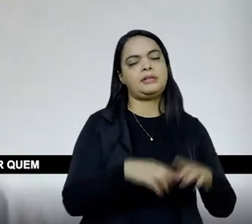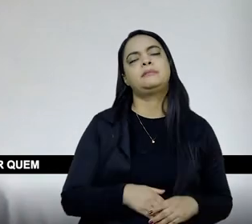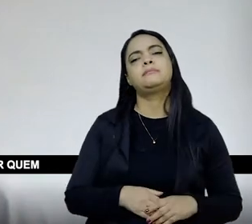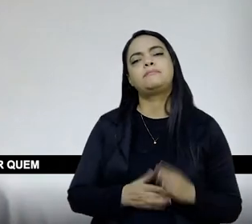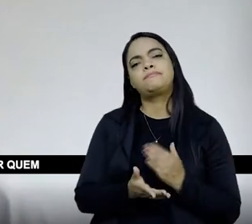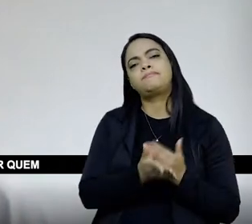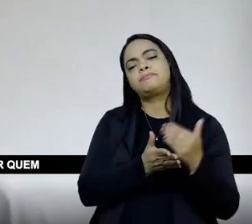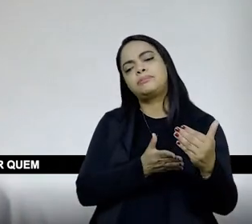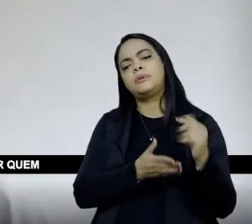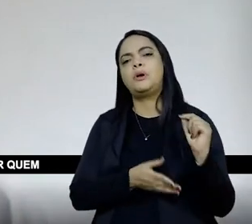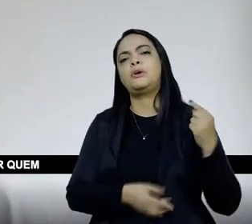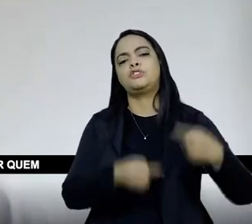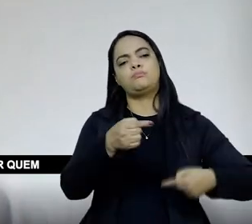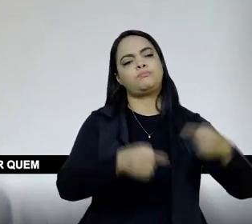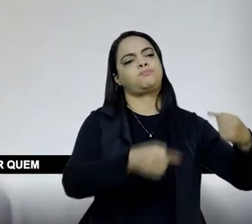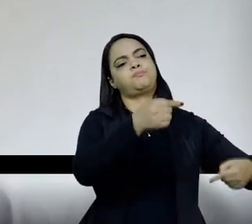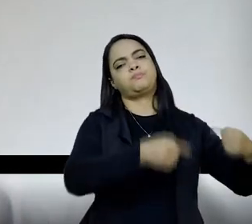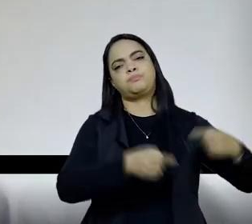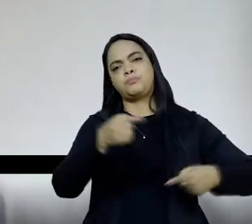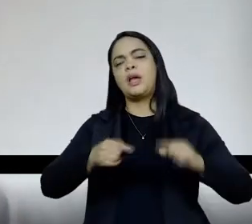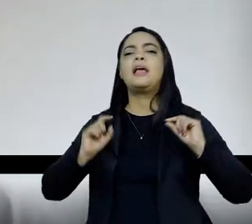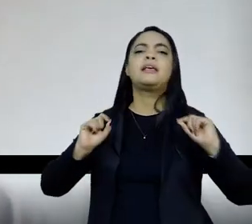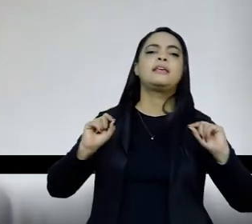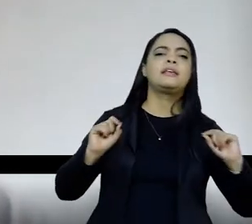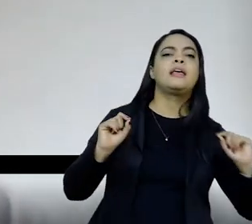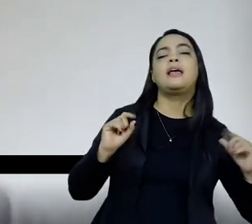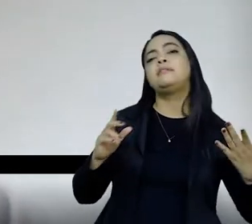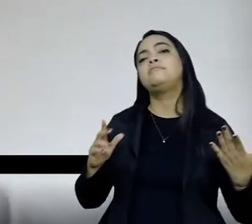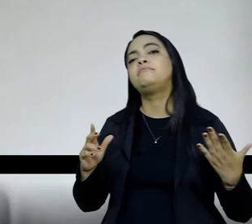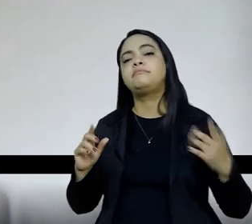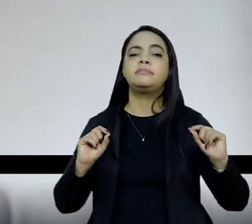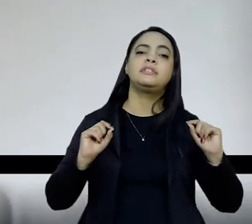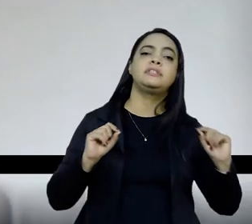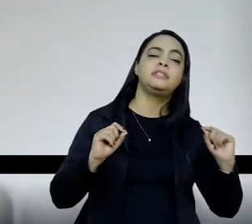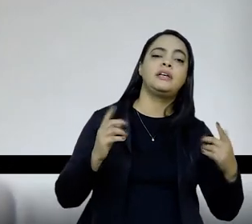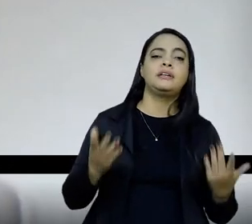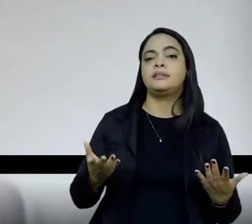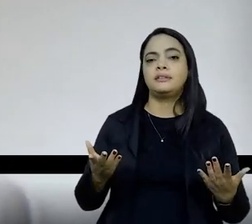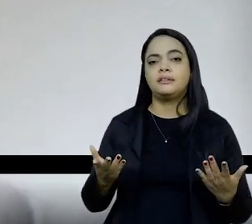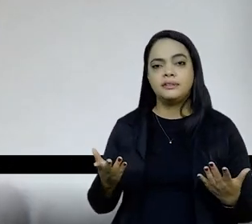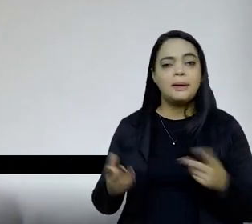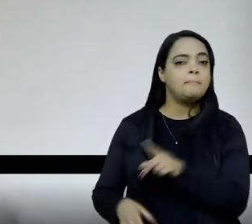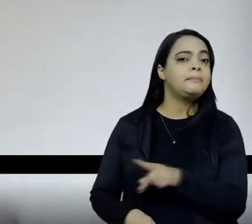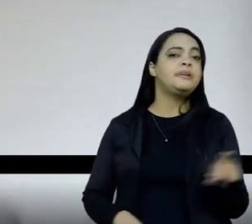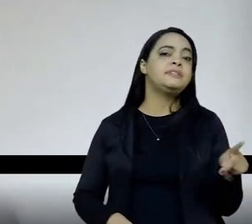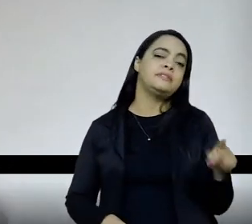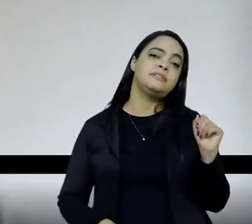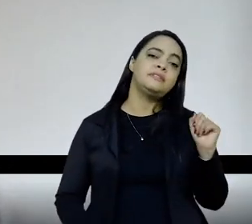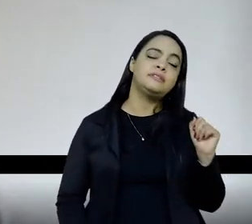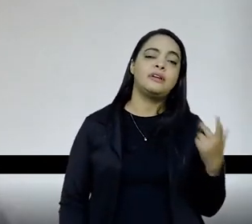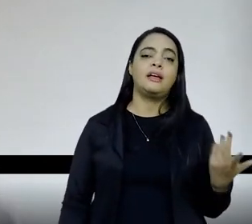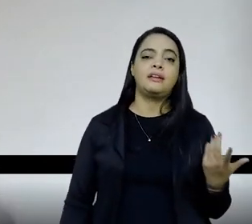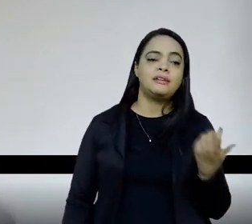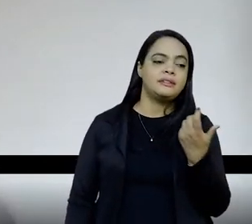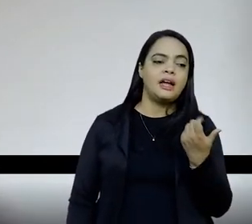começou, então, começamos a discutir quem que seria os primeiros presidentes, presidentas da